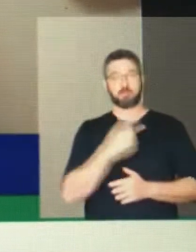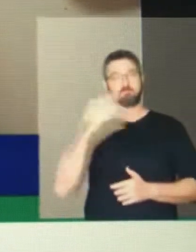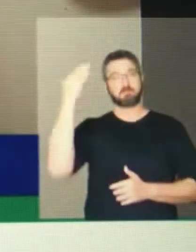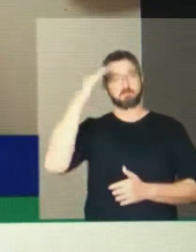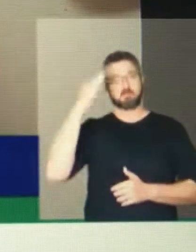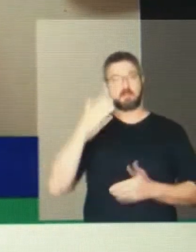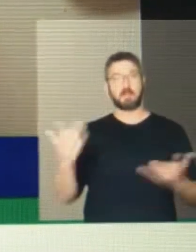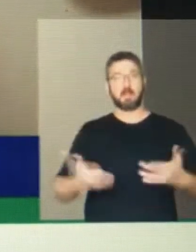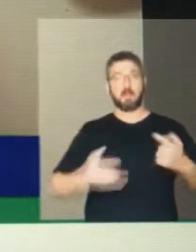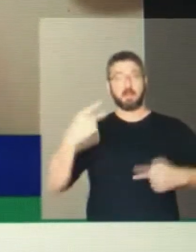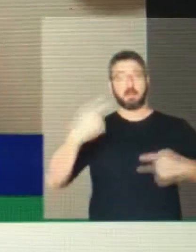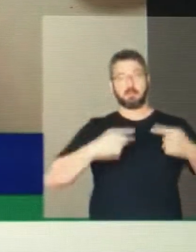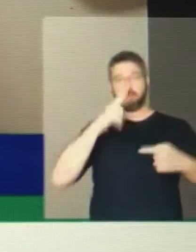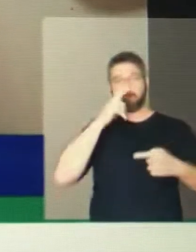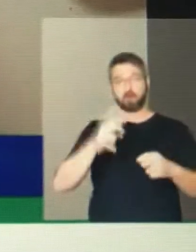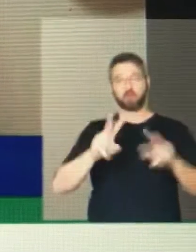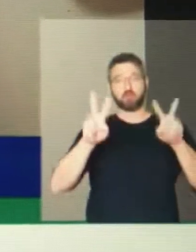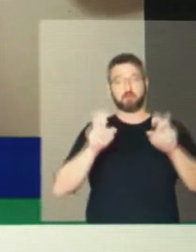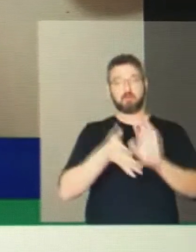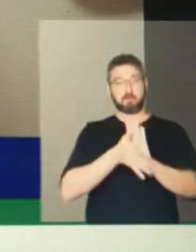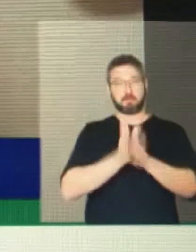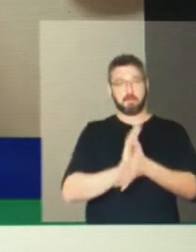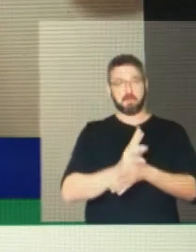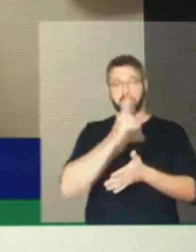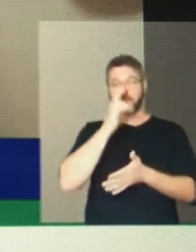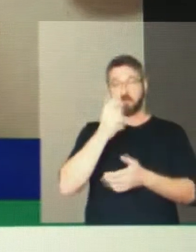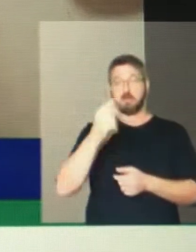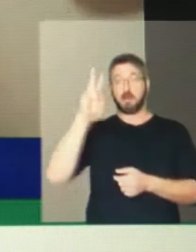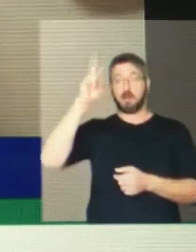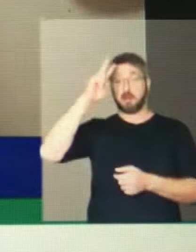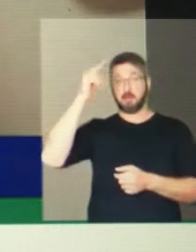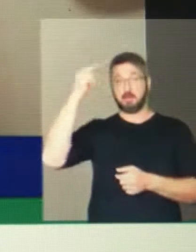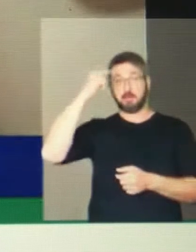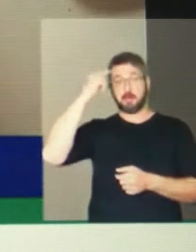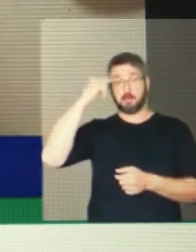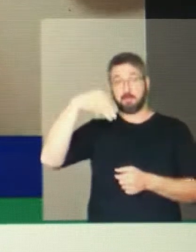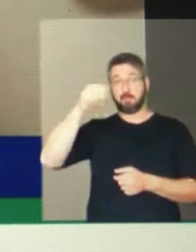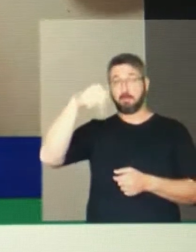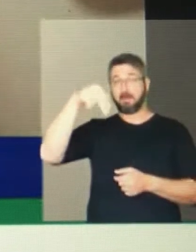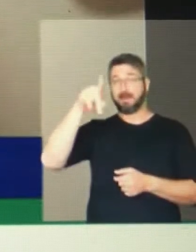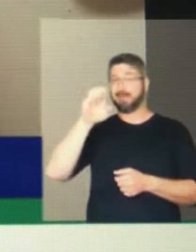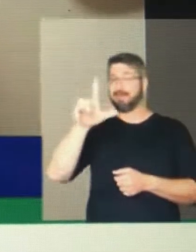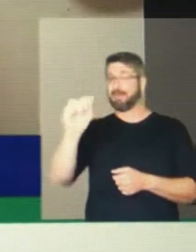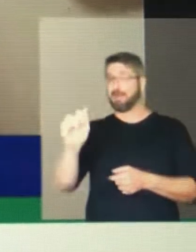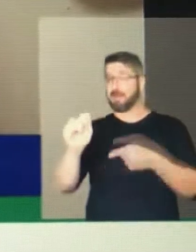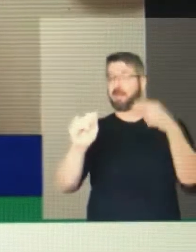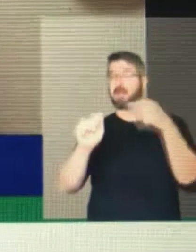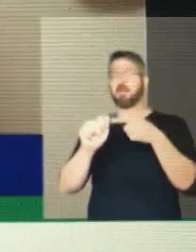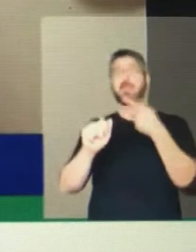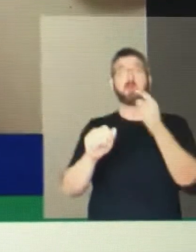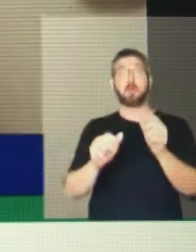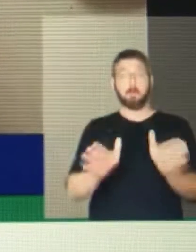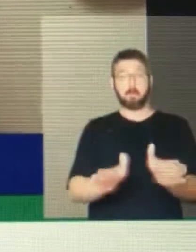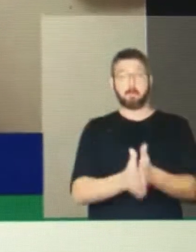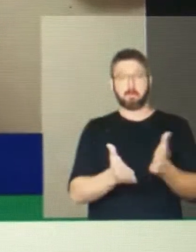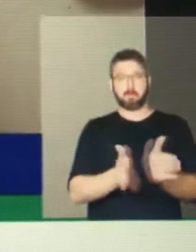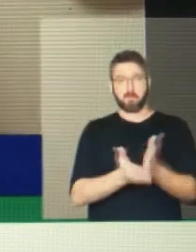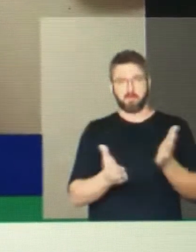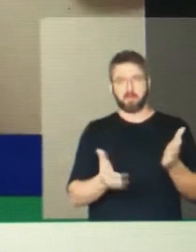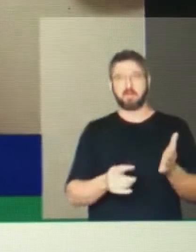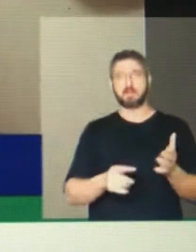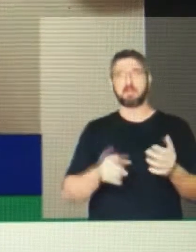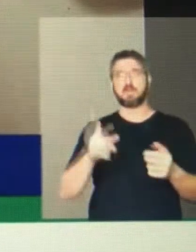dizia que a pobreza não é um acidente. Ela foi criada pelos seres humanos e pelos seres humanos